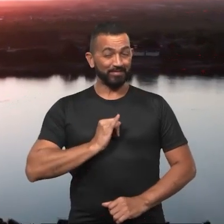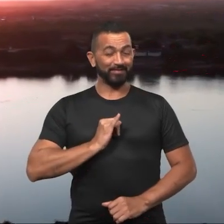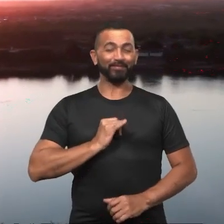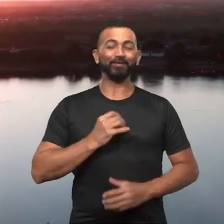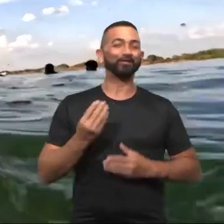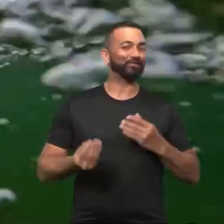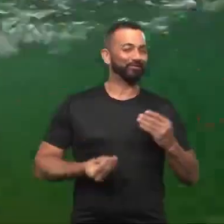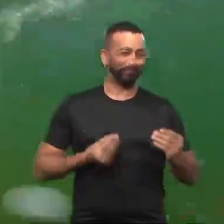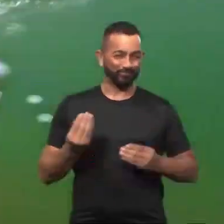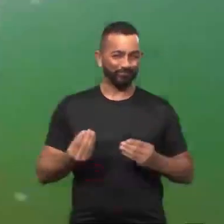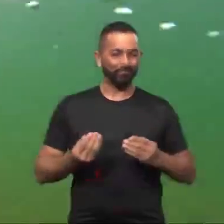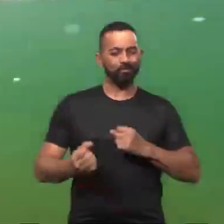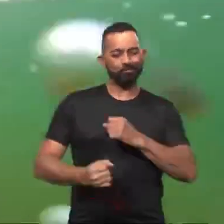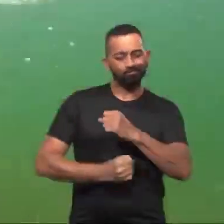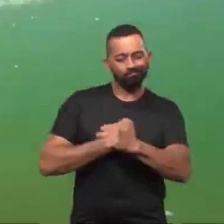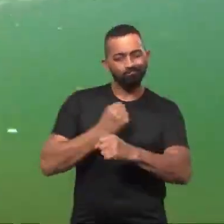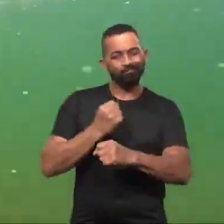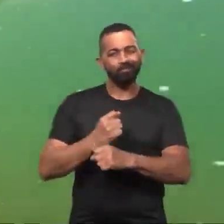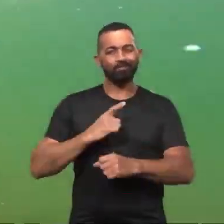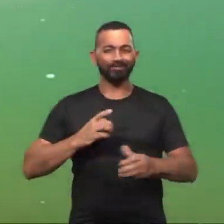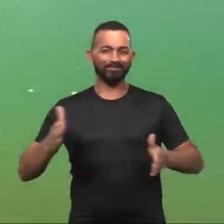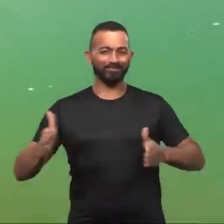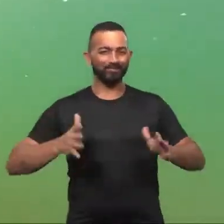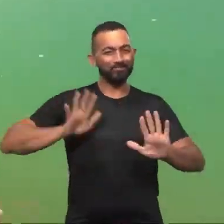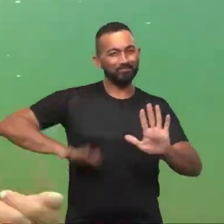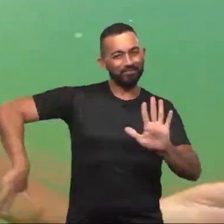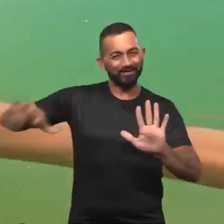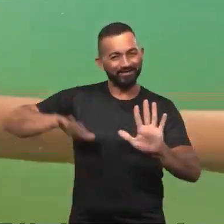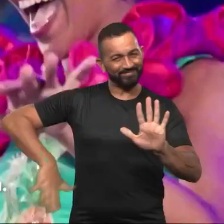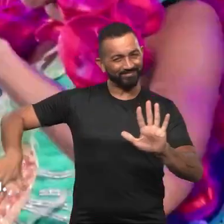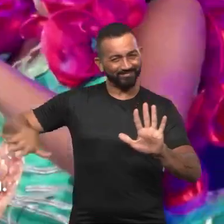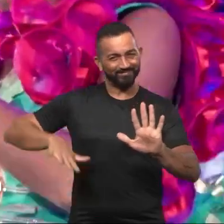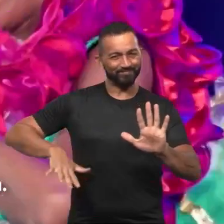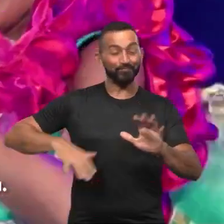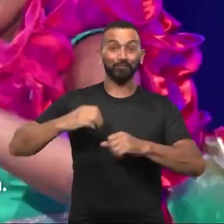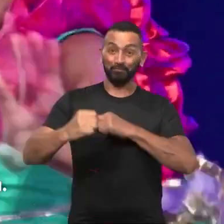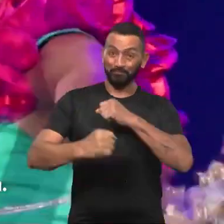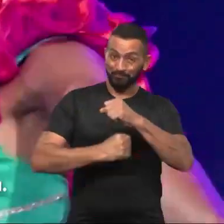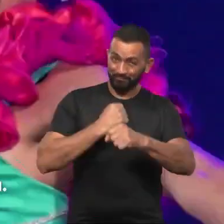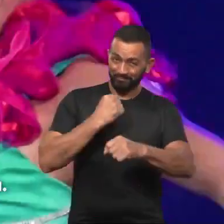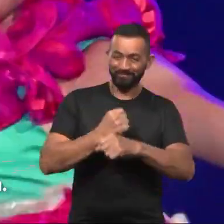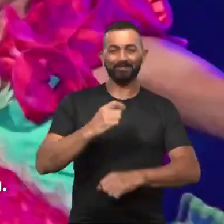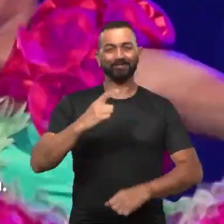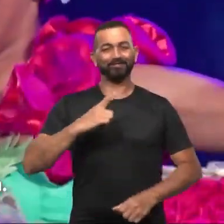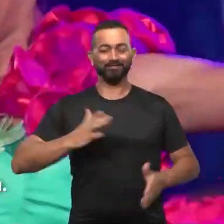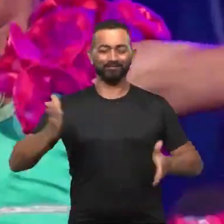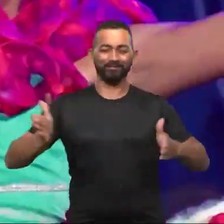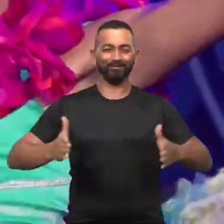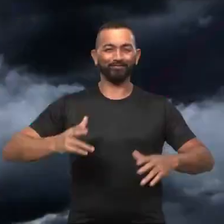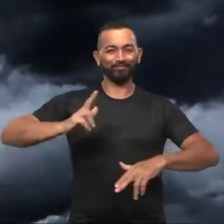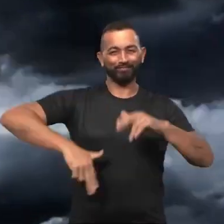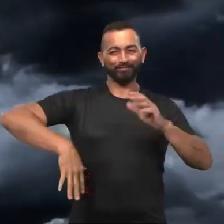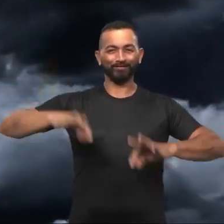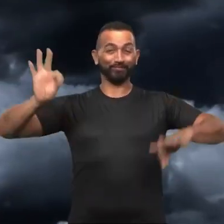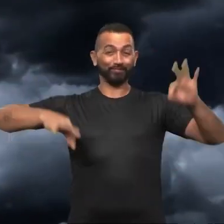A CIDADE NO BRASIL Todo ano tem a época de quadrilha.